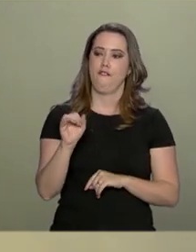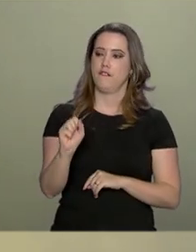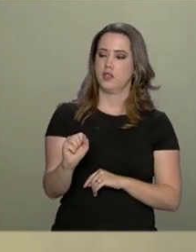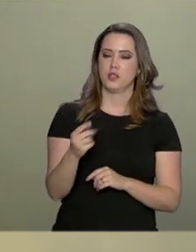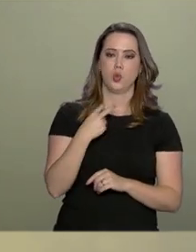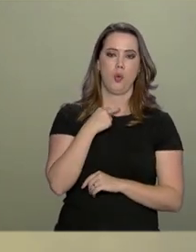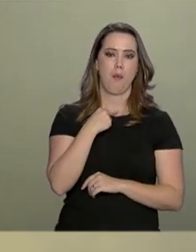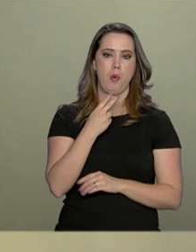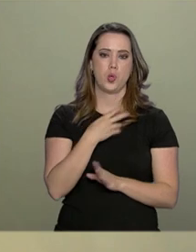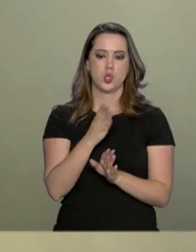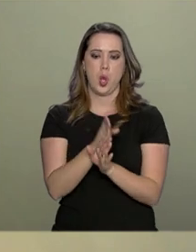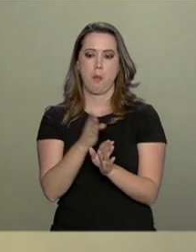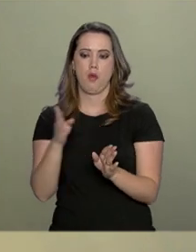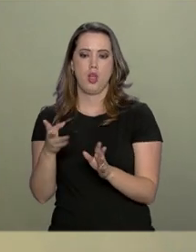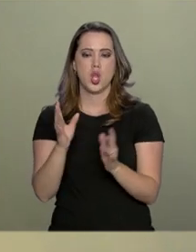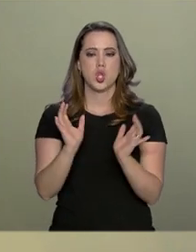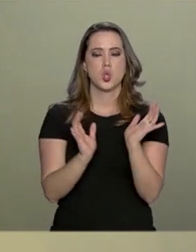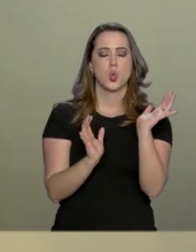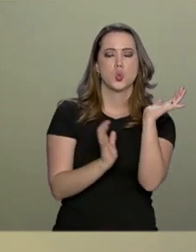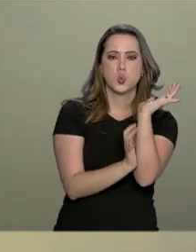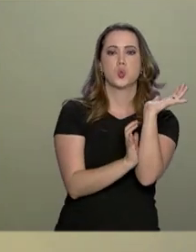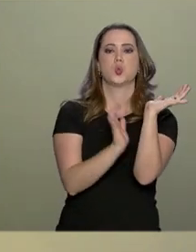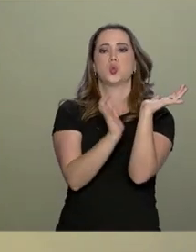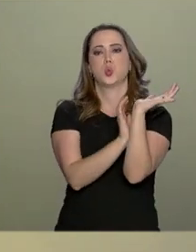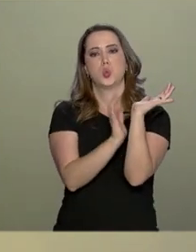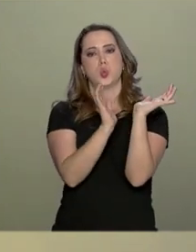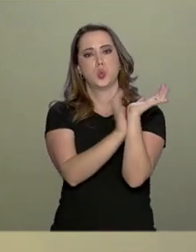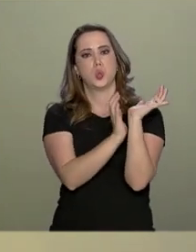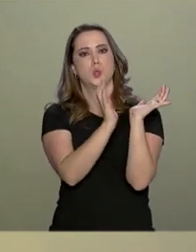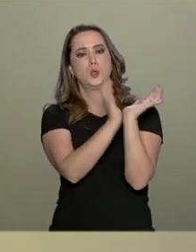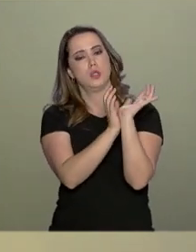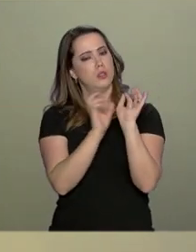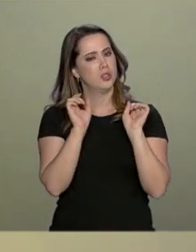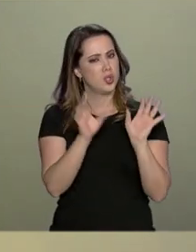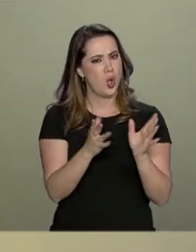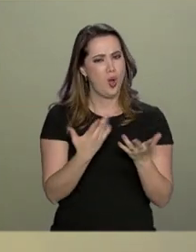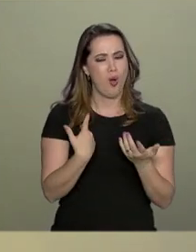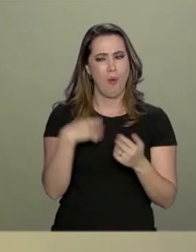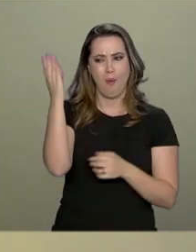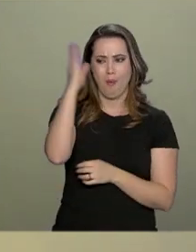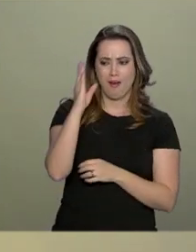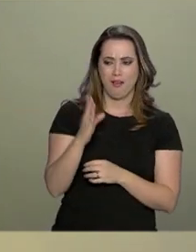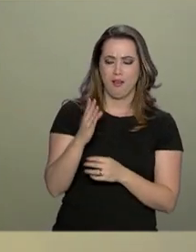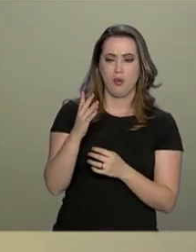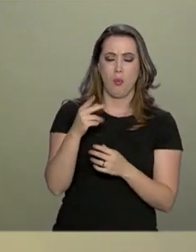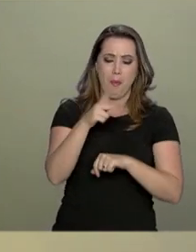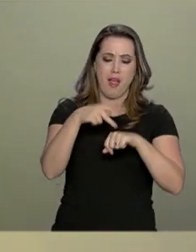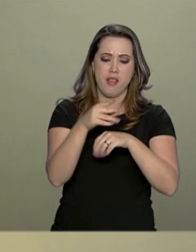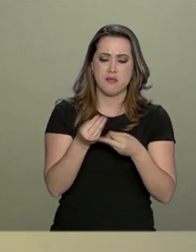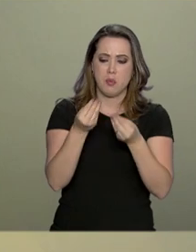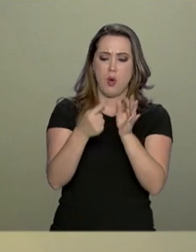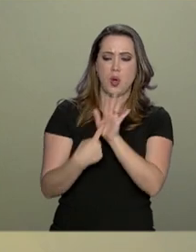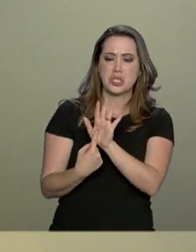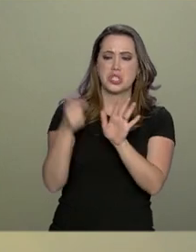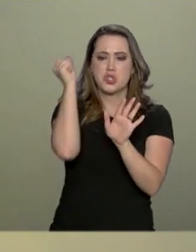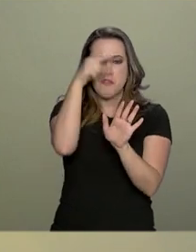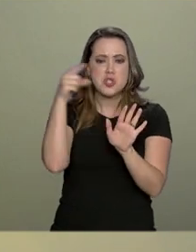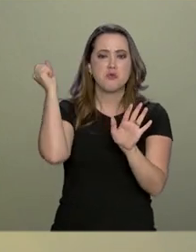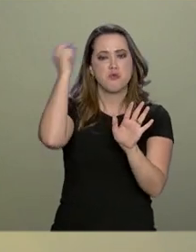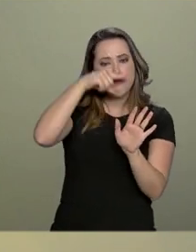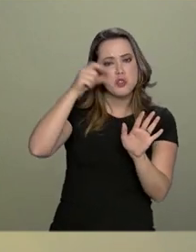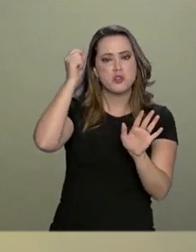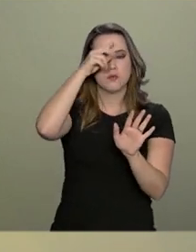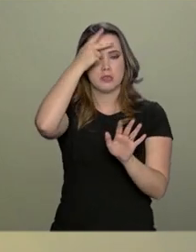um entreposto comercial burocrático, onde um país planta dificuldades para que as